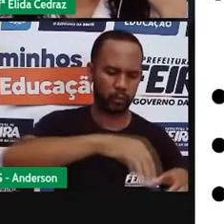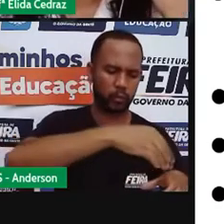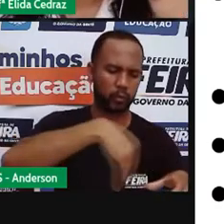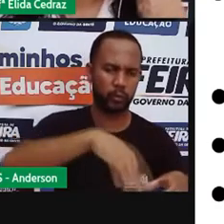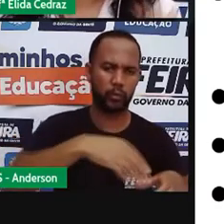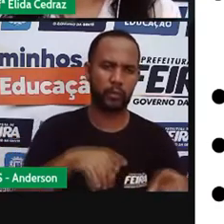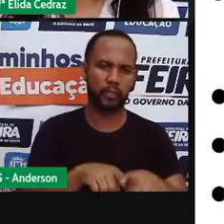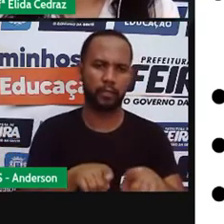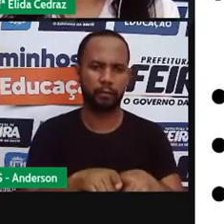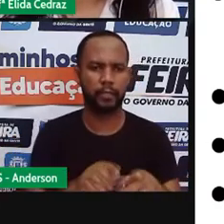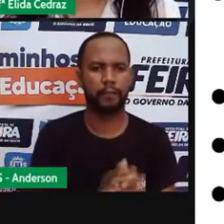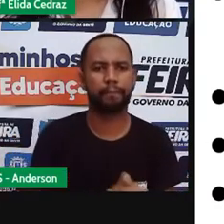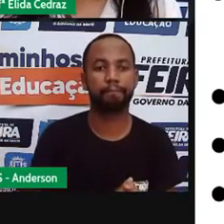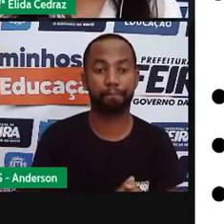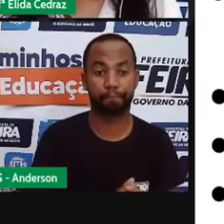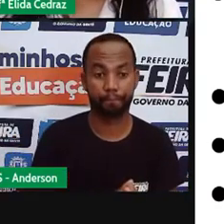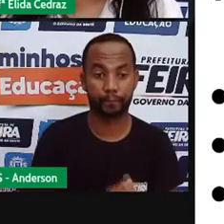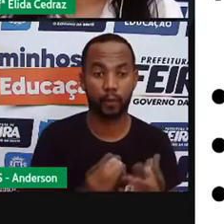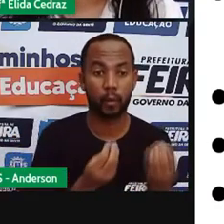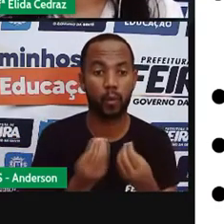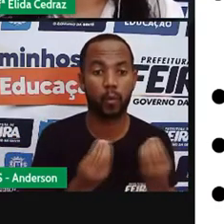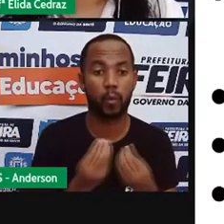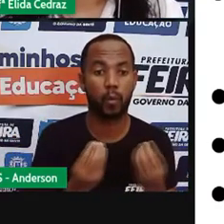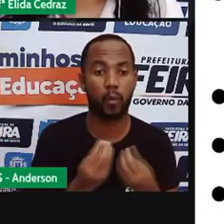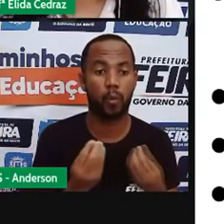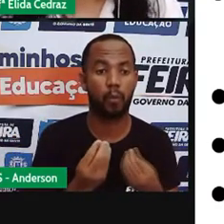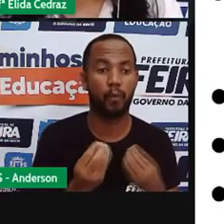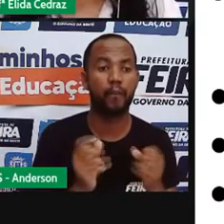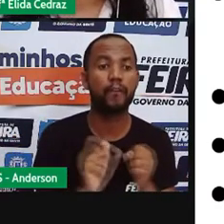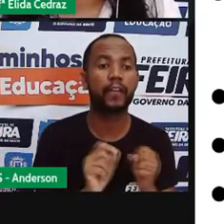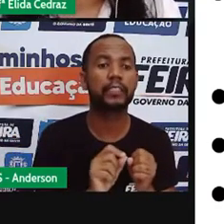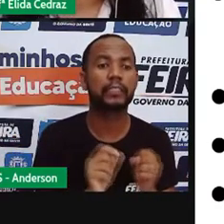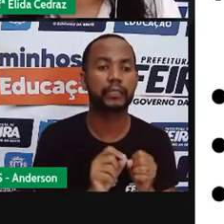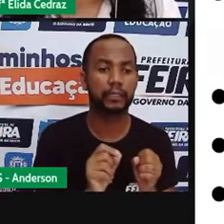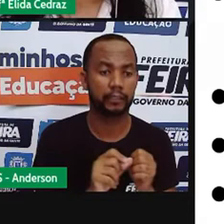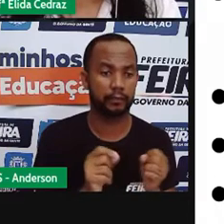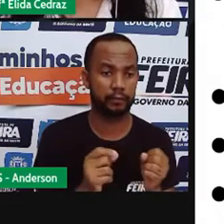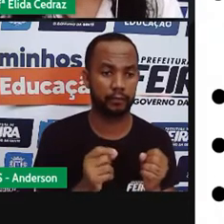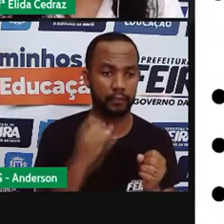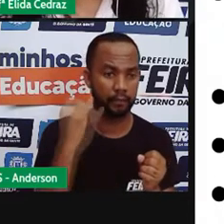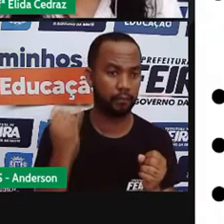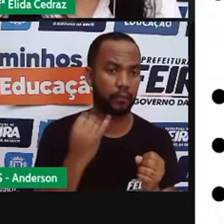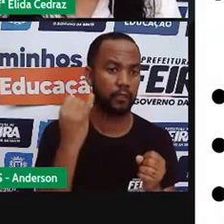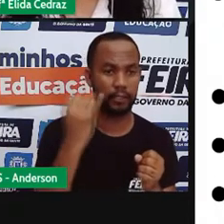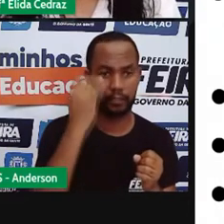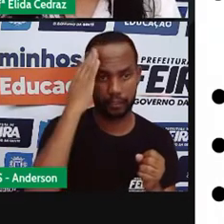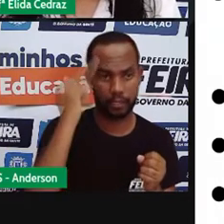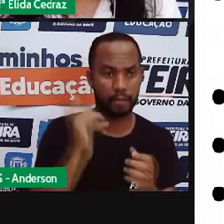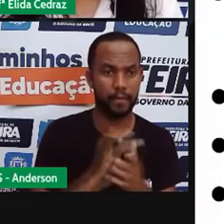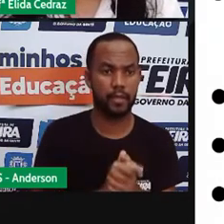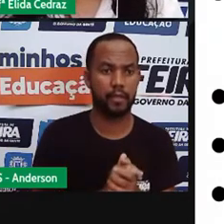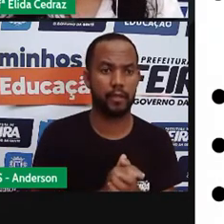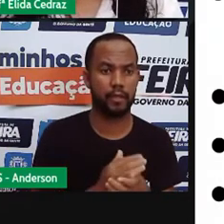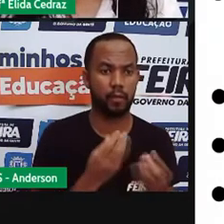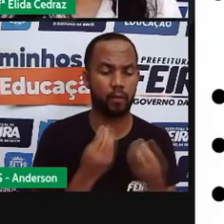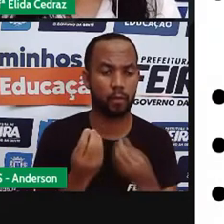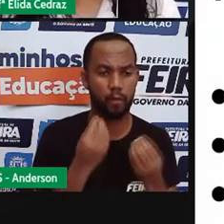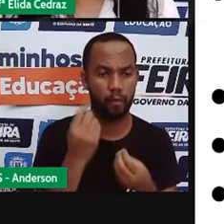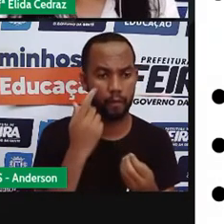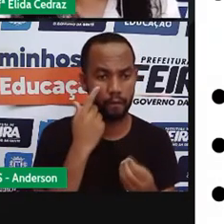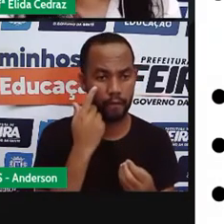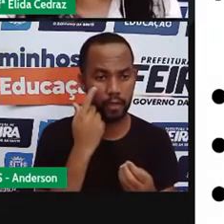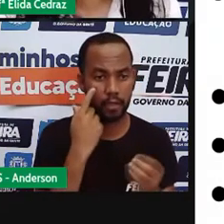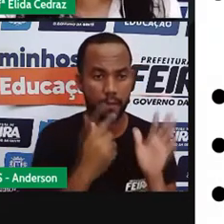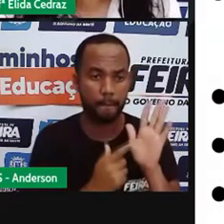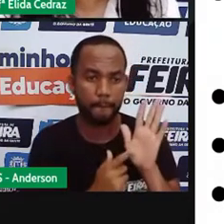E o modo de preparo? O modo de preparo é muito importante porque é nele que mostra para a